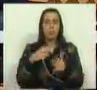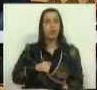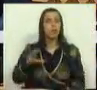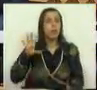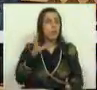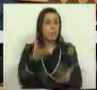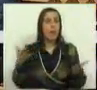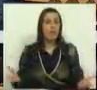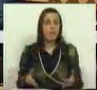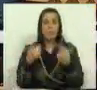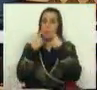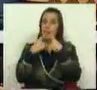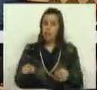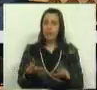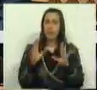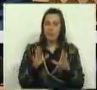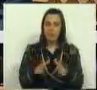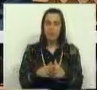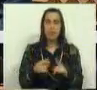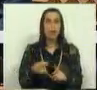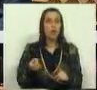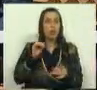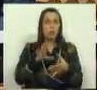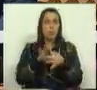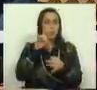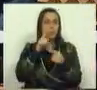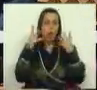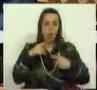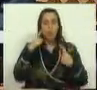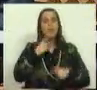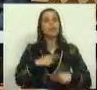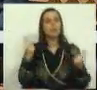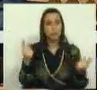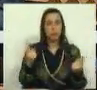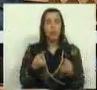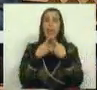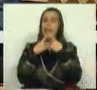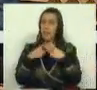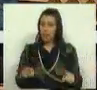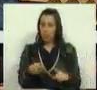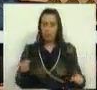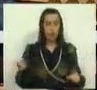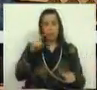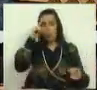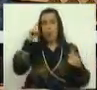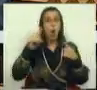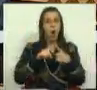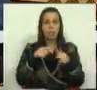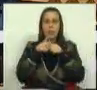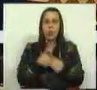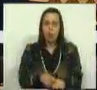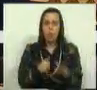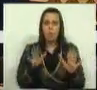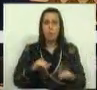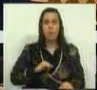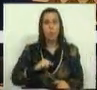nosso país. A diferença não está na consolidação das contas públicas. A diferença não está no objetivo de cumprirmos